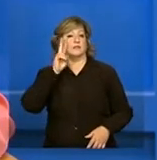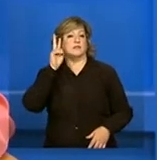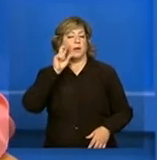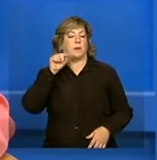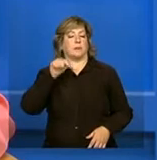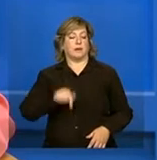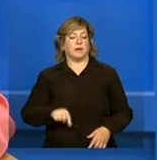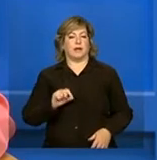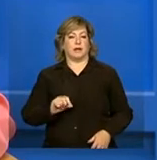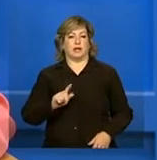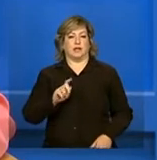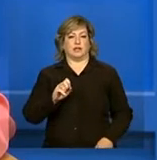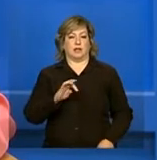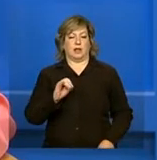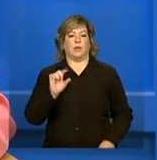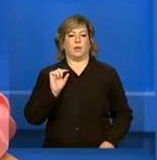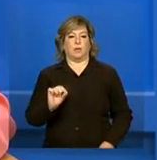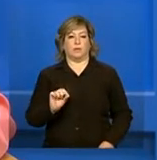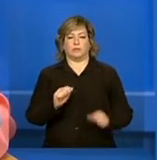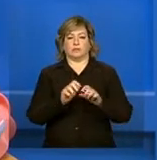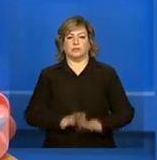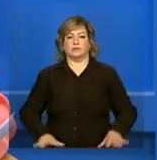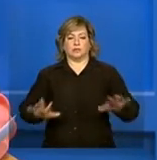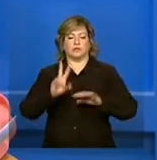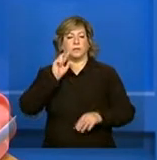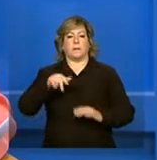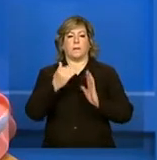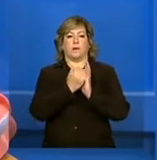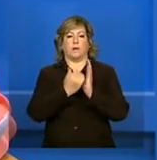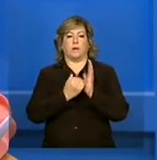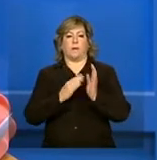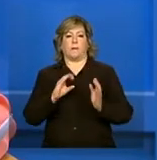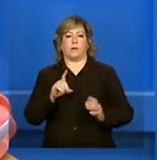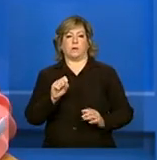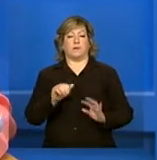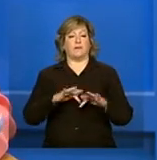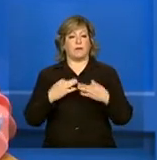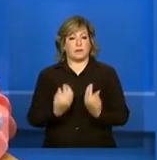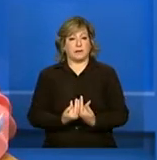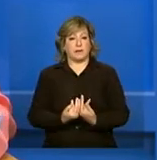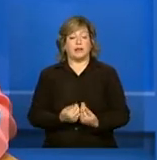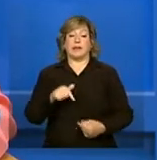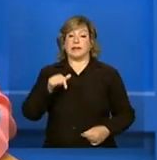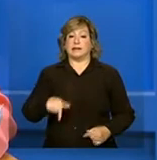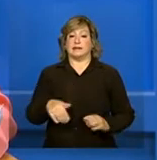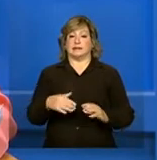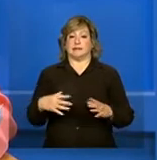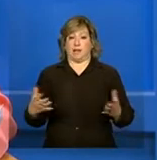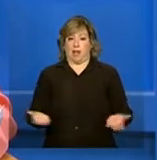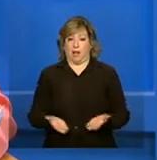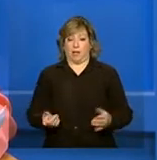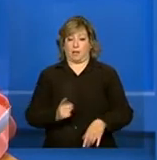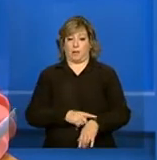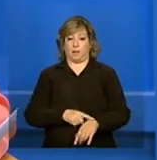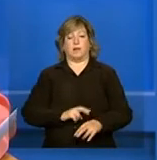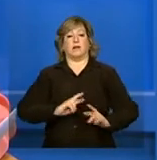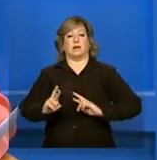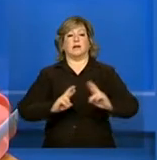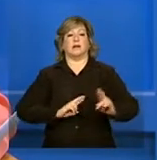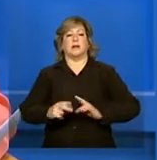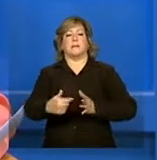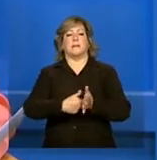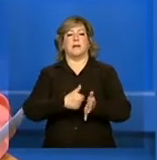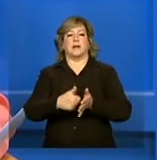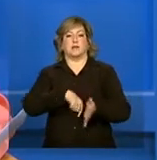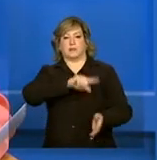descentralizada do programa Bolsa Família. E, nesse bloco, nossos convidados responderão às perguntas feitas pelo público.